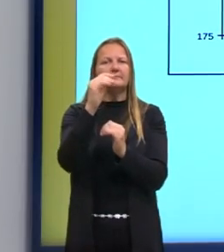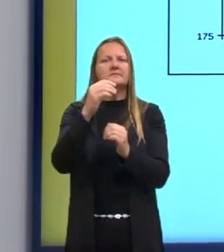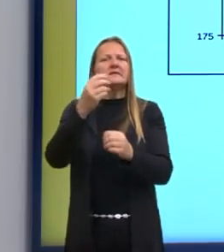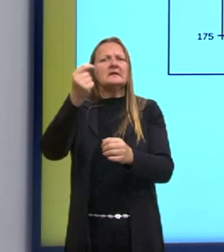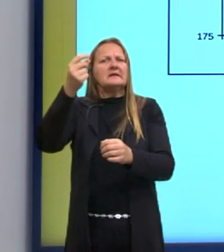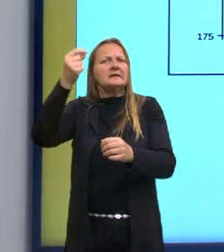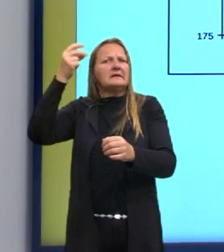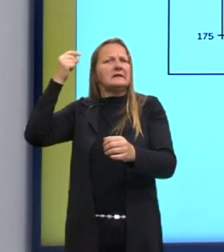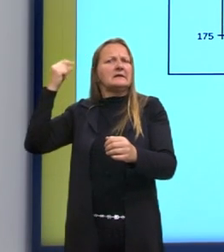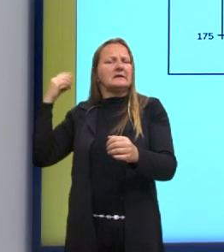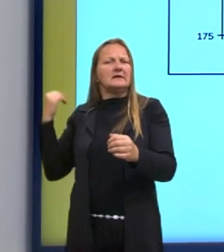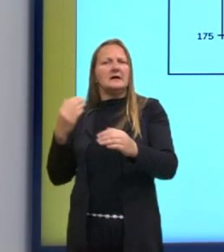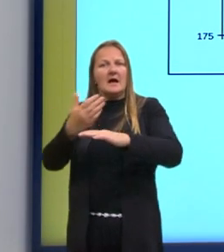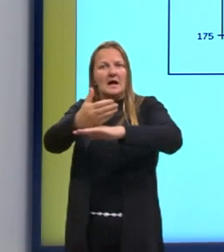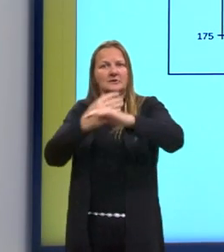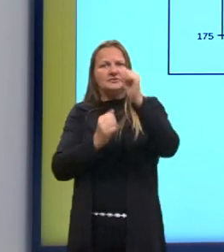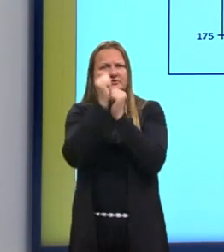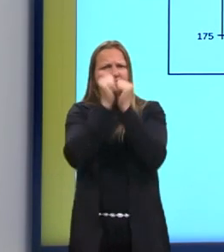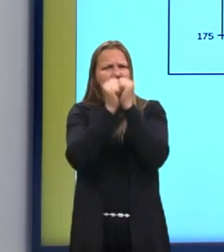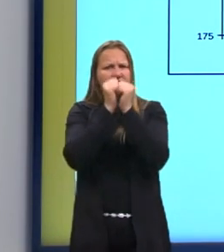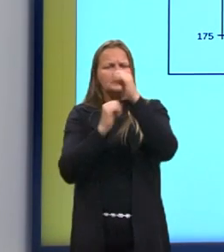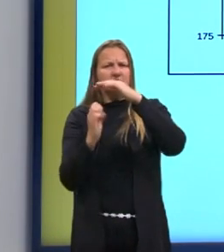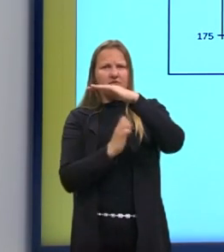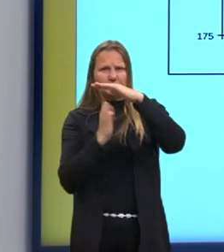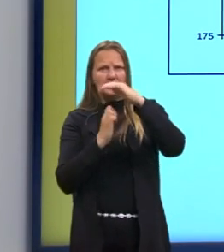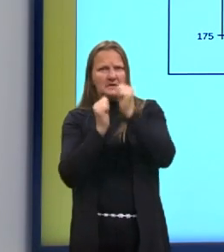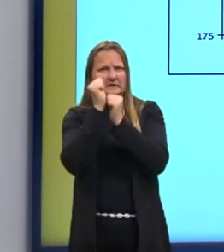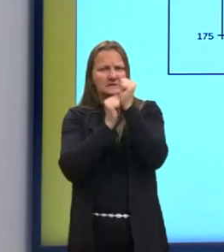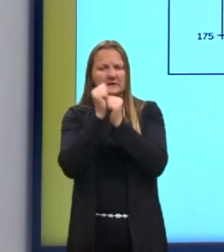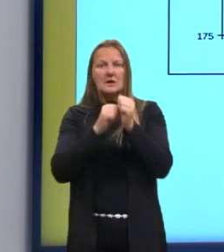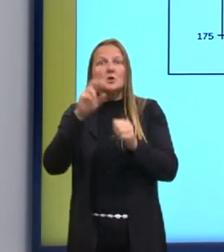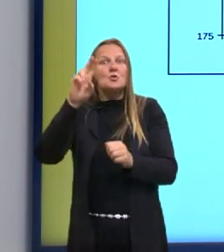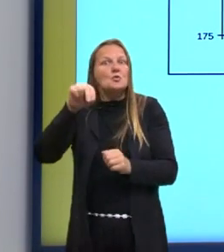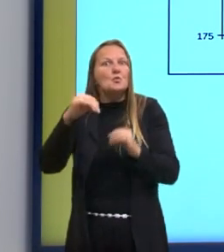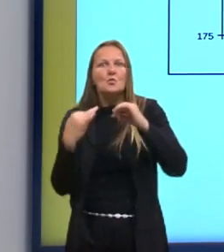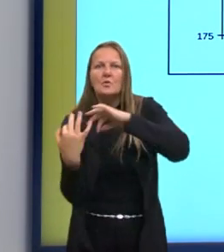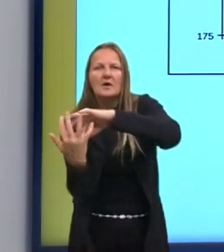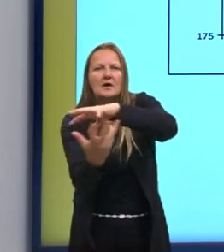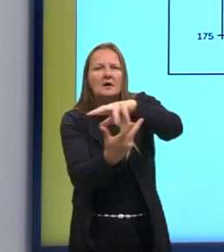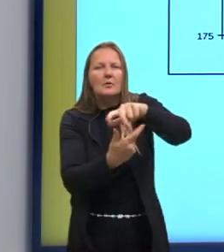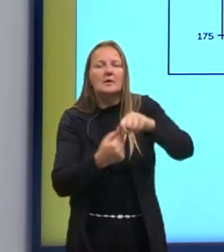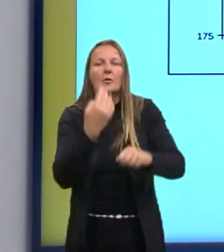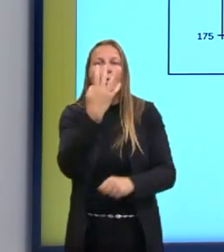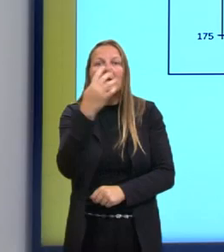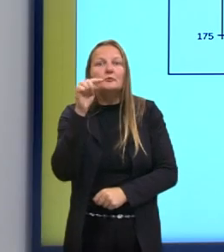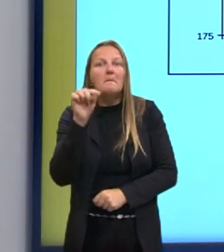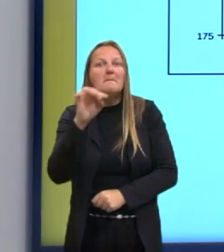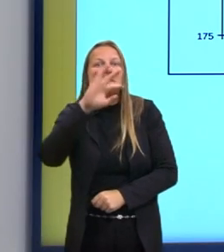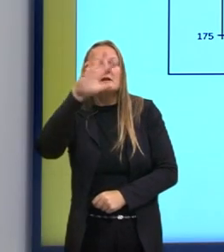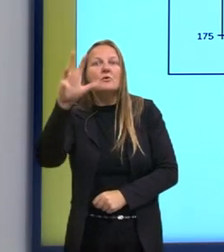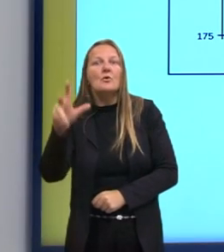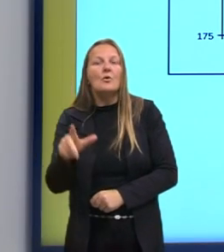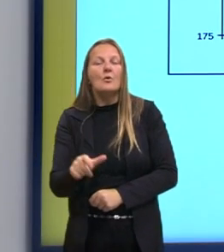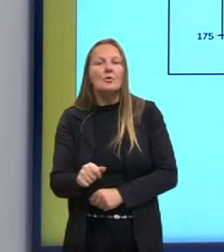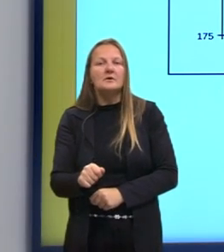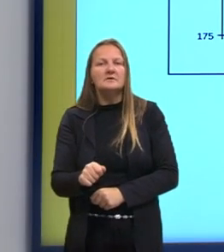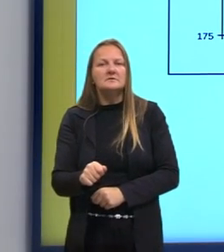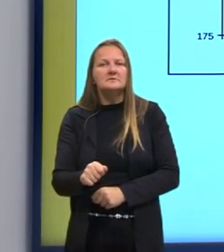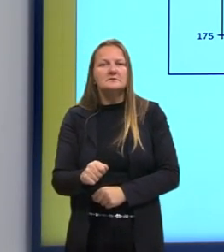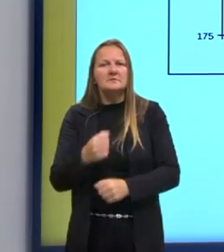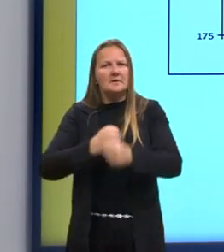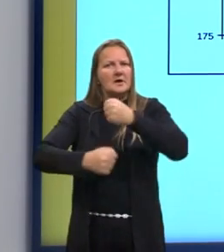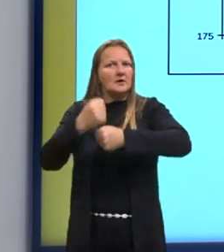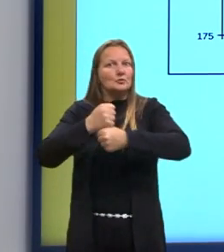pré-industrial, e que não era visto na Terra há cerca de 4 milhões de anos, gente. Então,